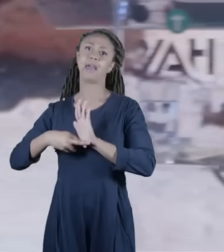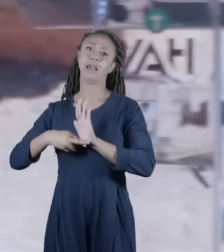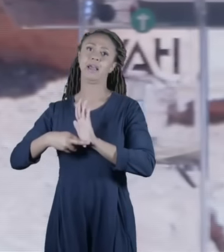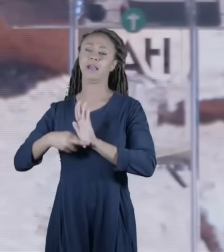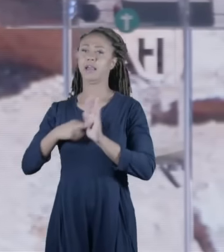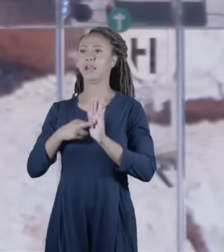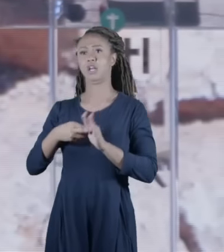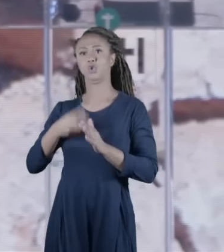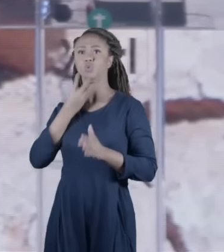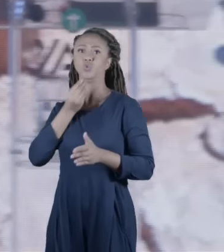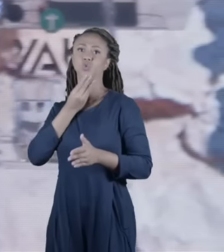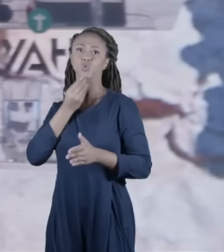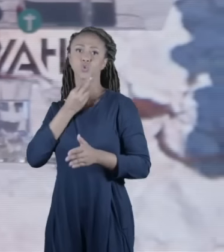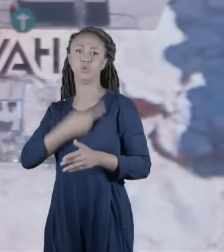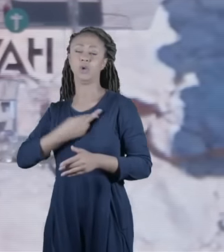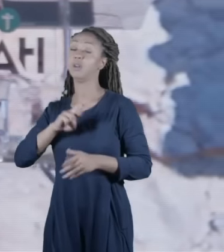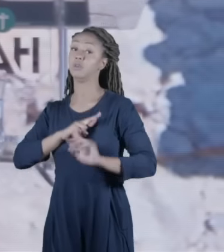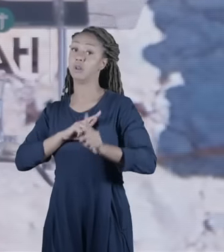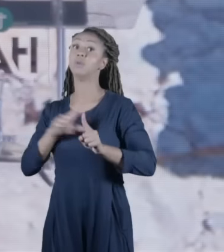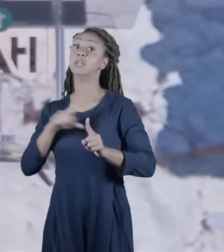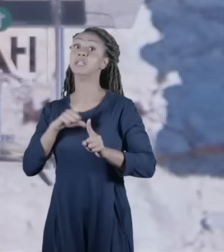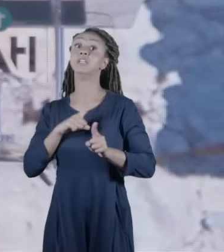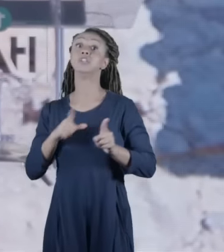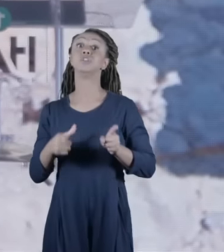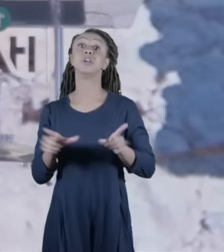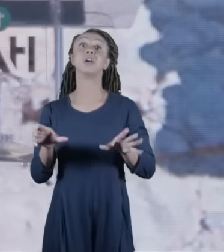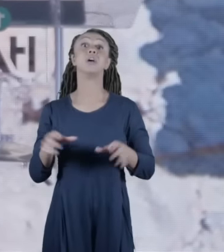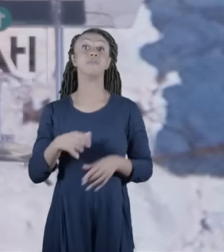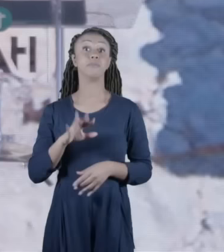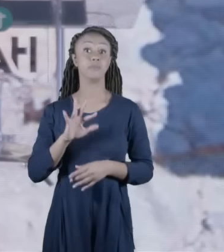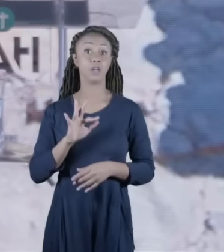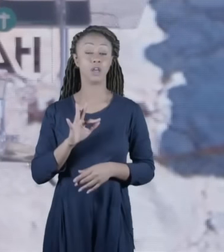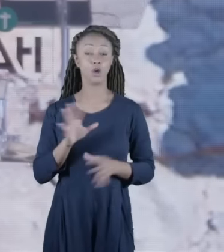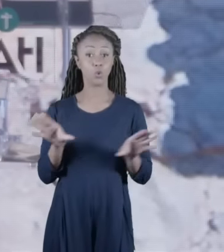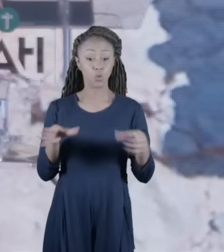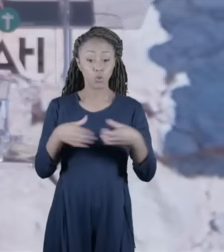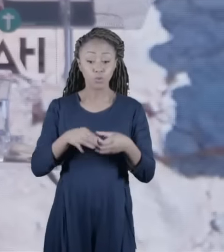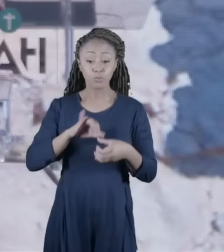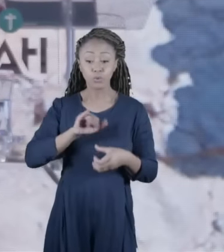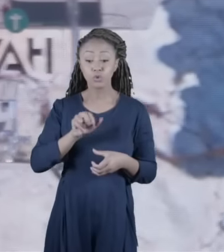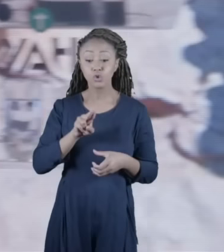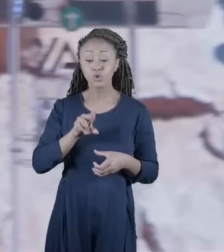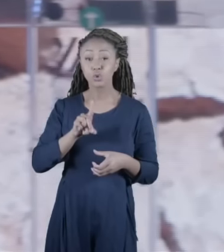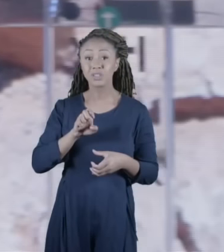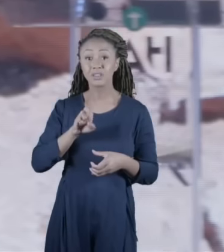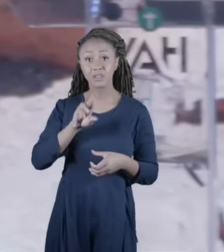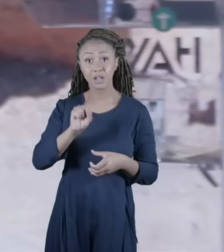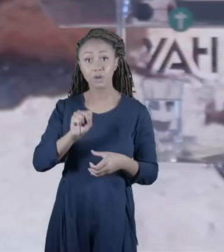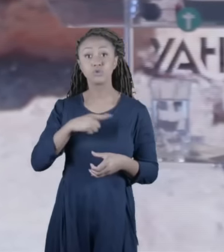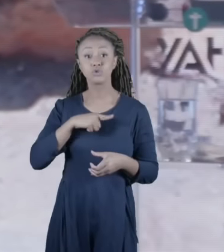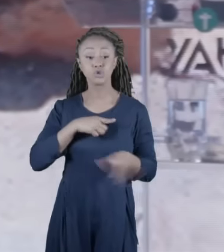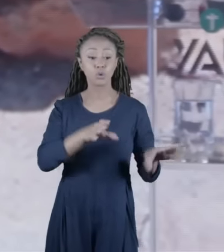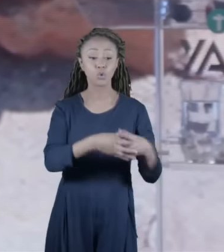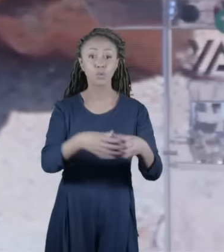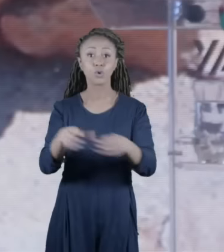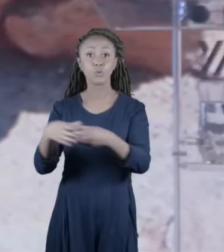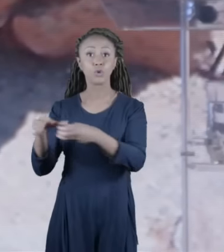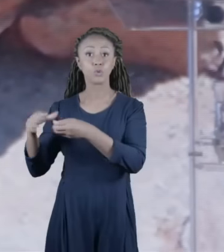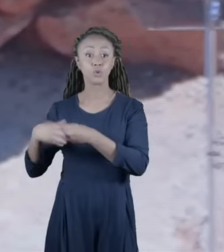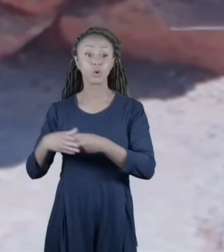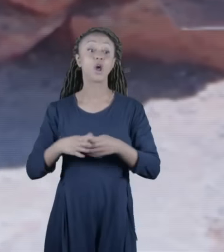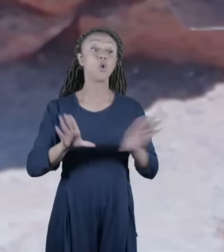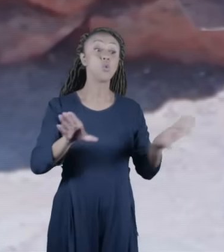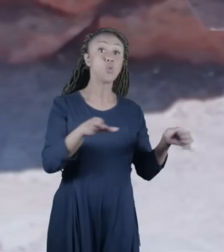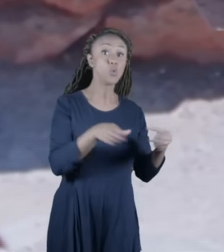fariseus o judaísmo era dividido em grupos e Jesus claramente criticava os fariseus e não